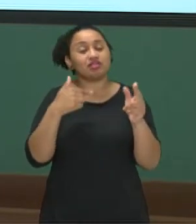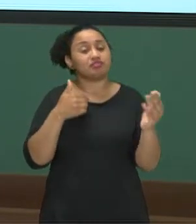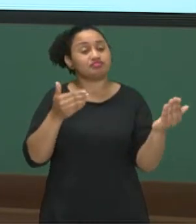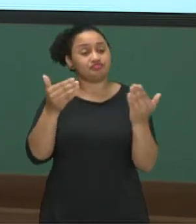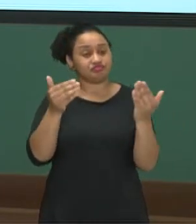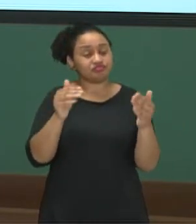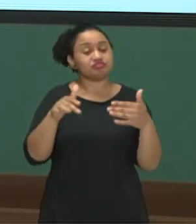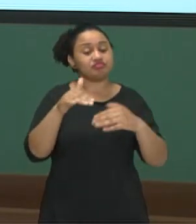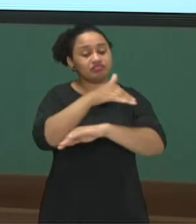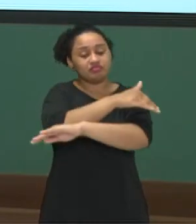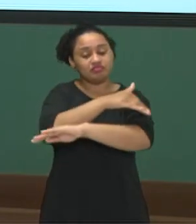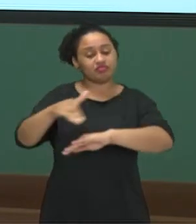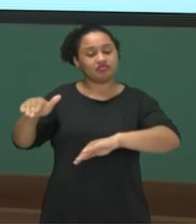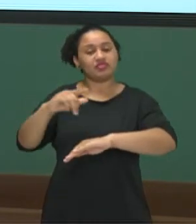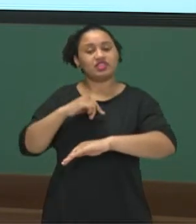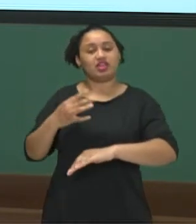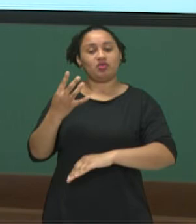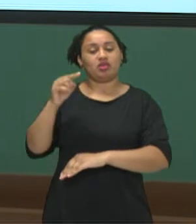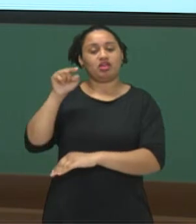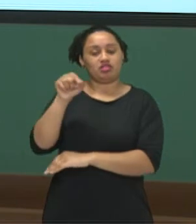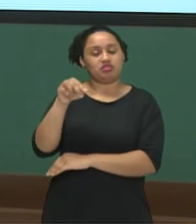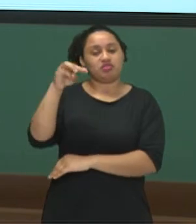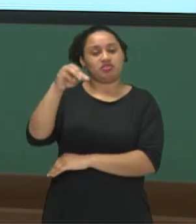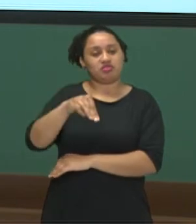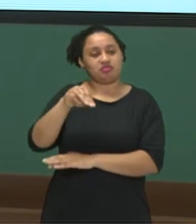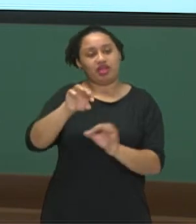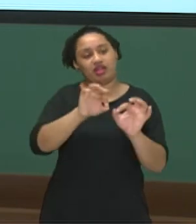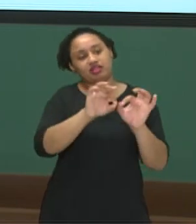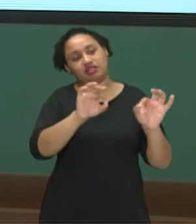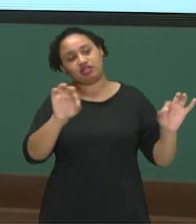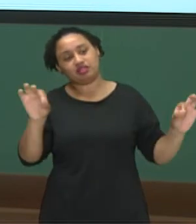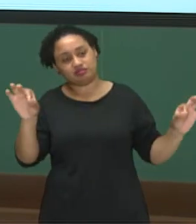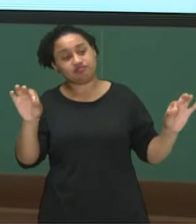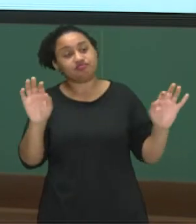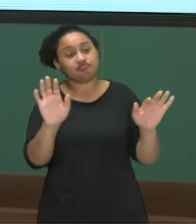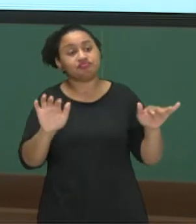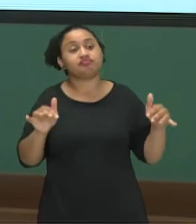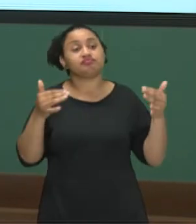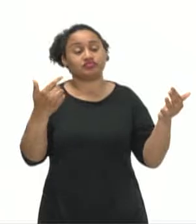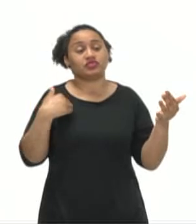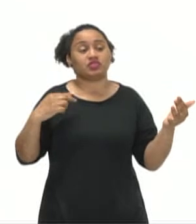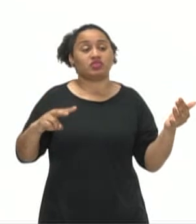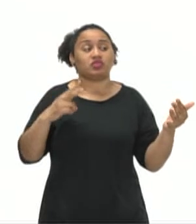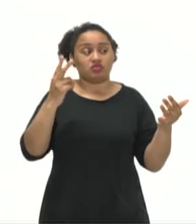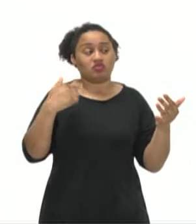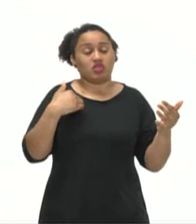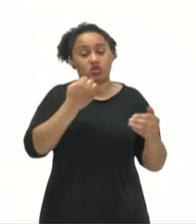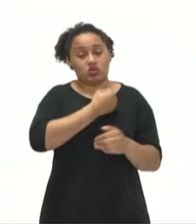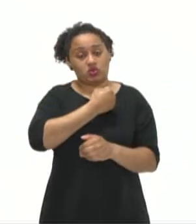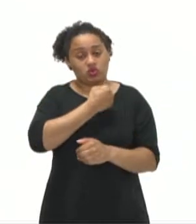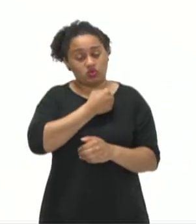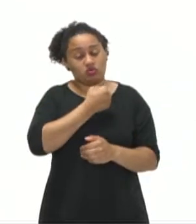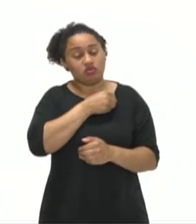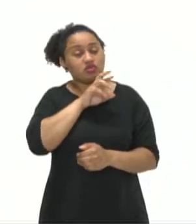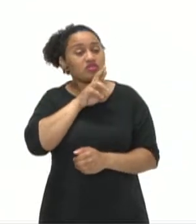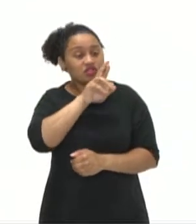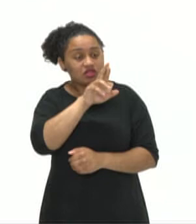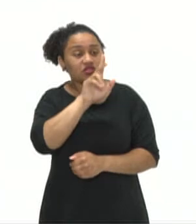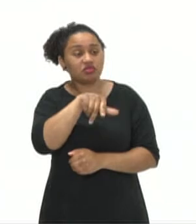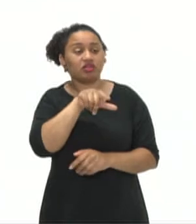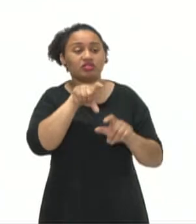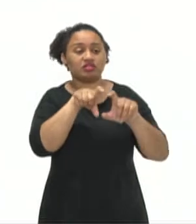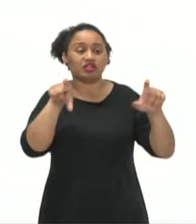tinha 4 mil metros de extensão. Logo, o valor numérico que satisfaz uma